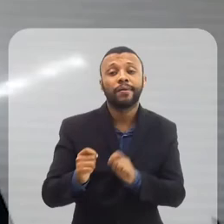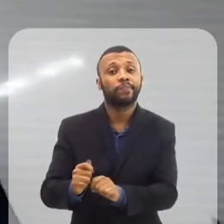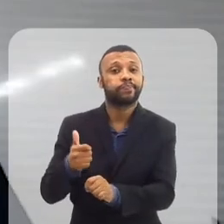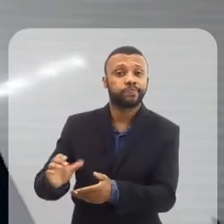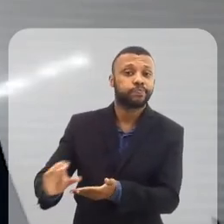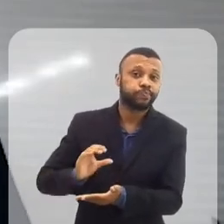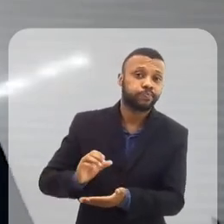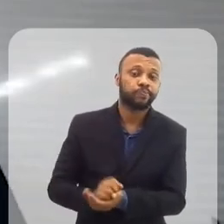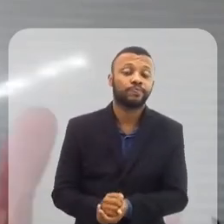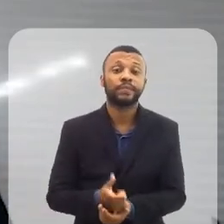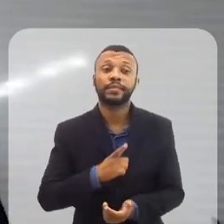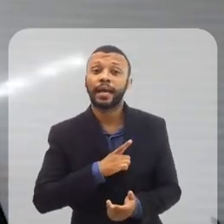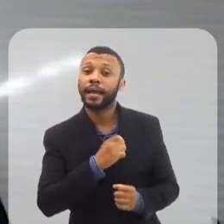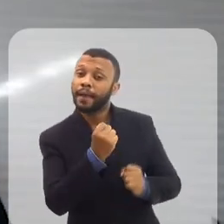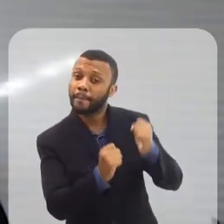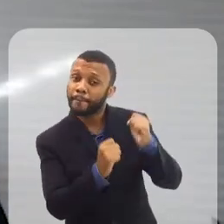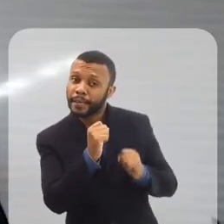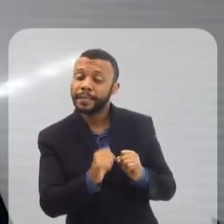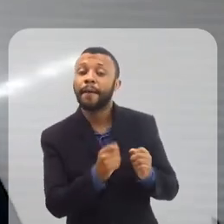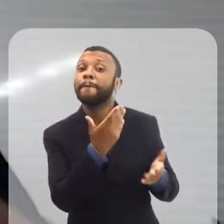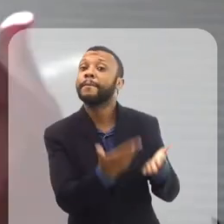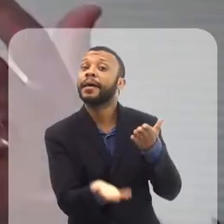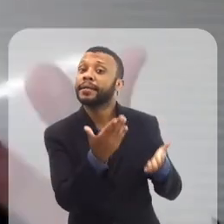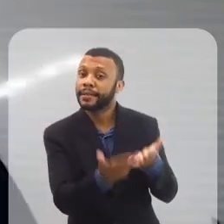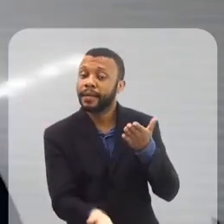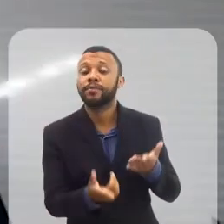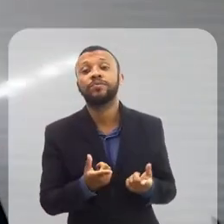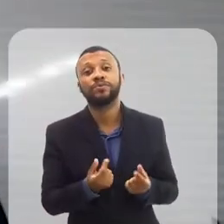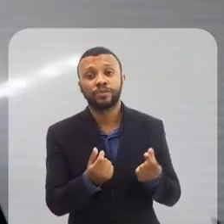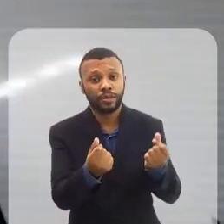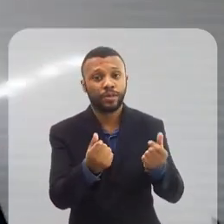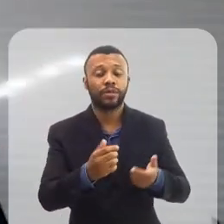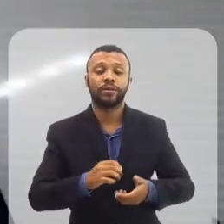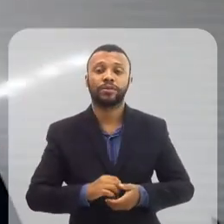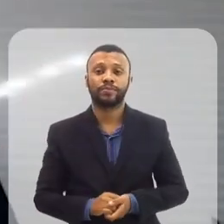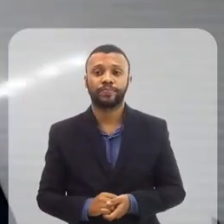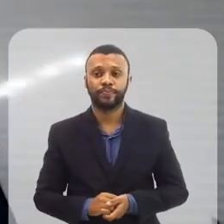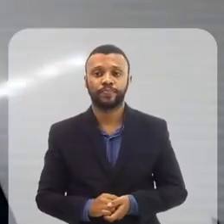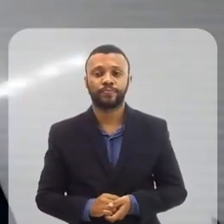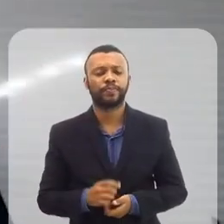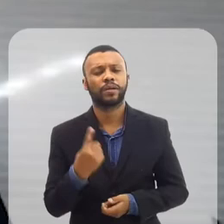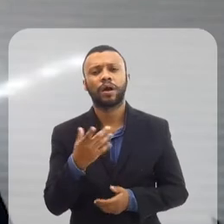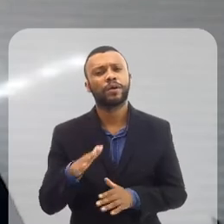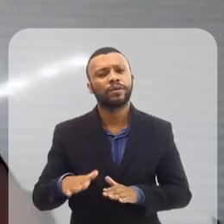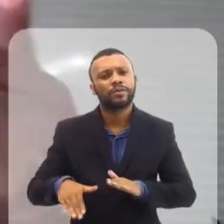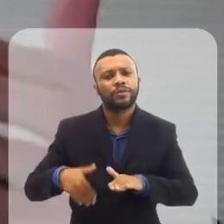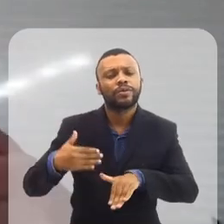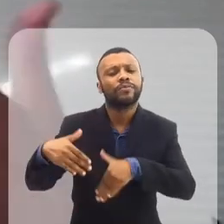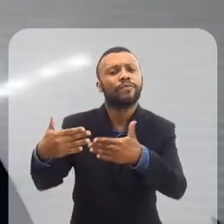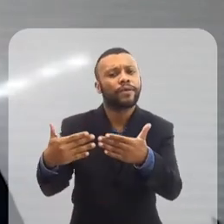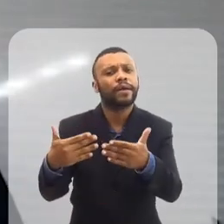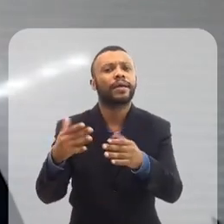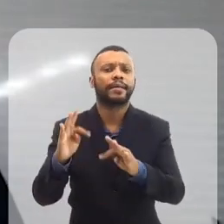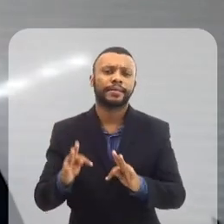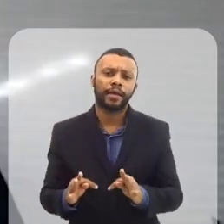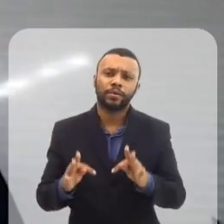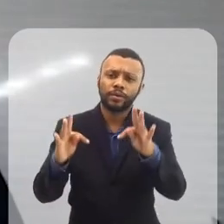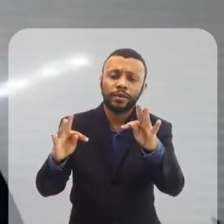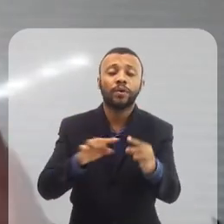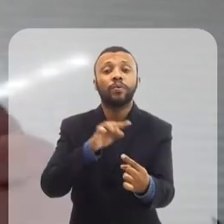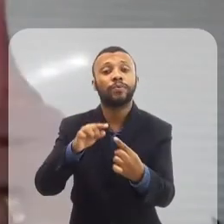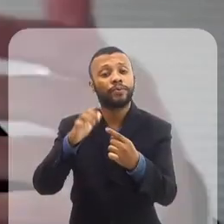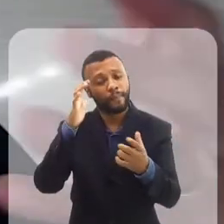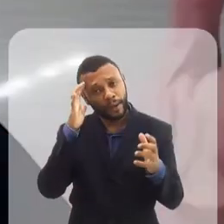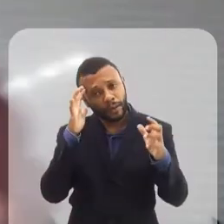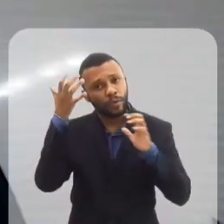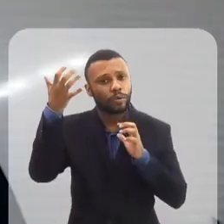Já tem empresas perdendo dinheiro com isso. Já tem muita gente investindo em pesquisa para desenvolvimento de tecnologias e